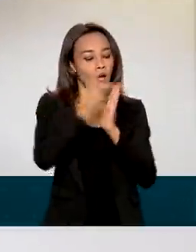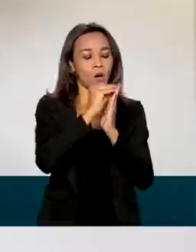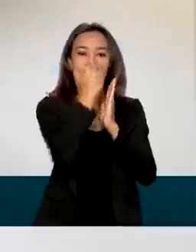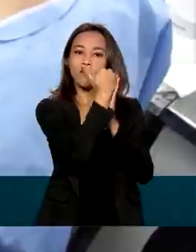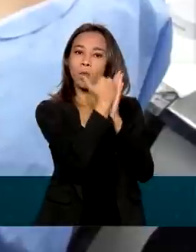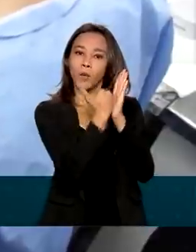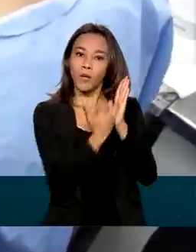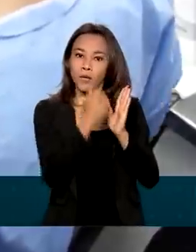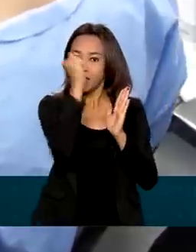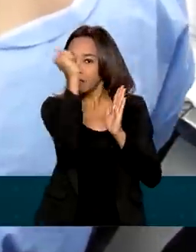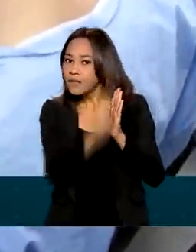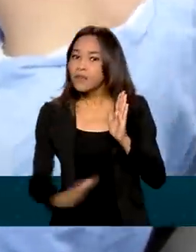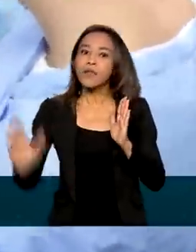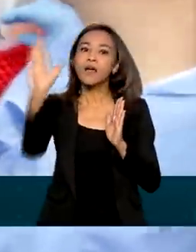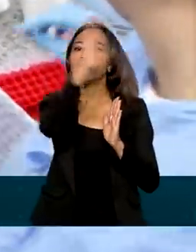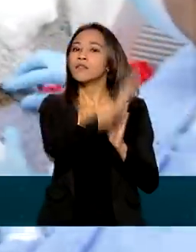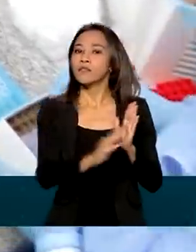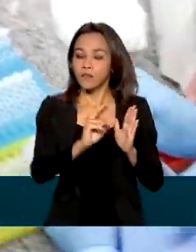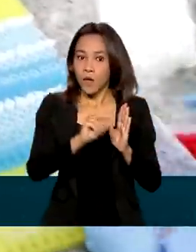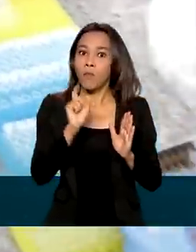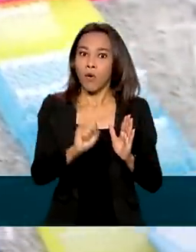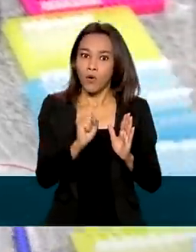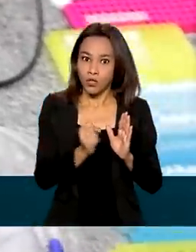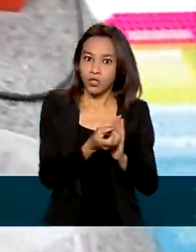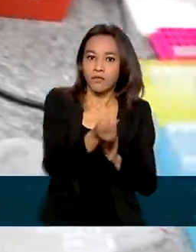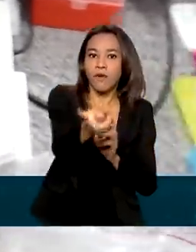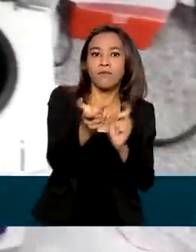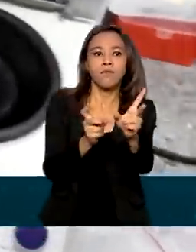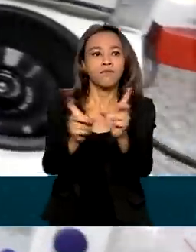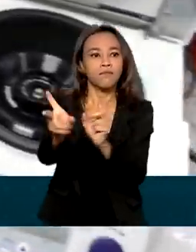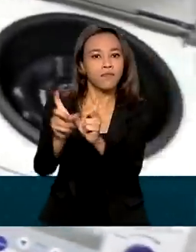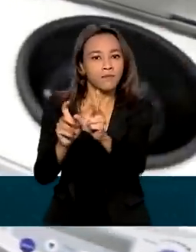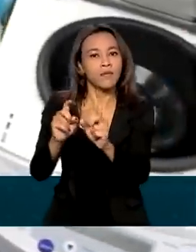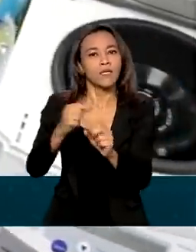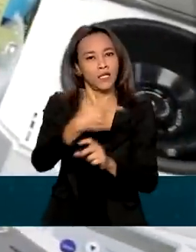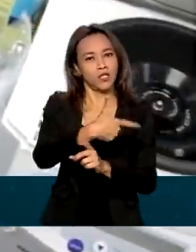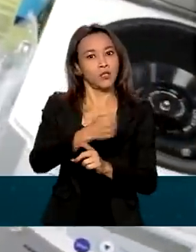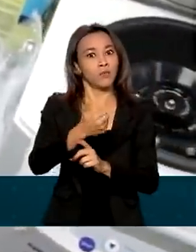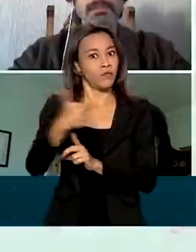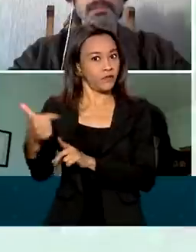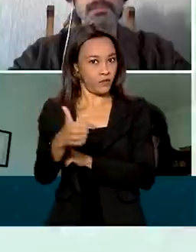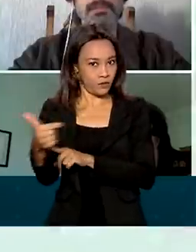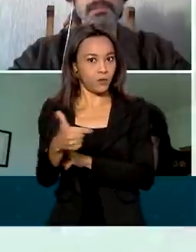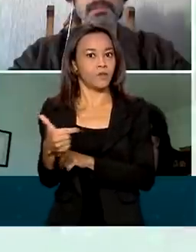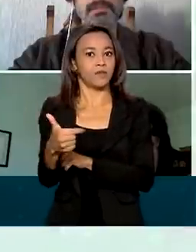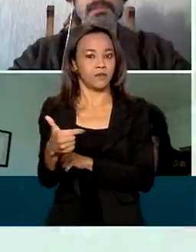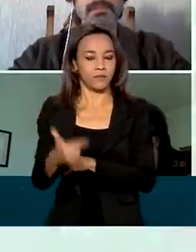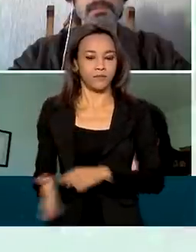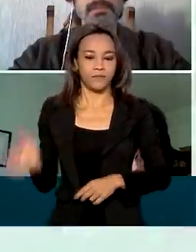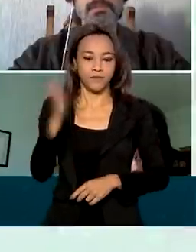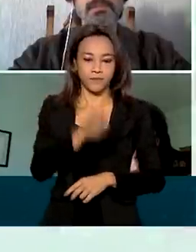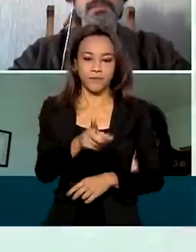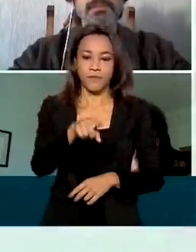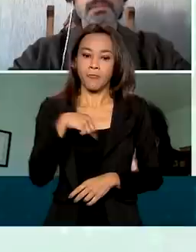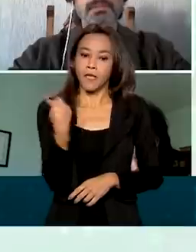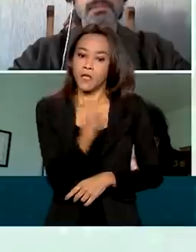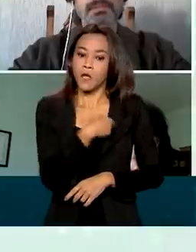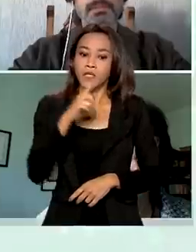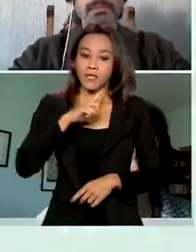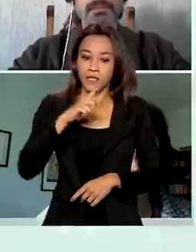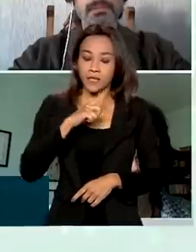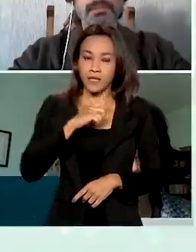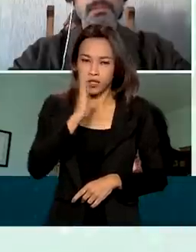Imunizações. Ela pode chegar ao mercado e à população ainda em 2022. E o fato de nós termos vacinas